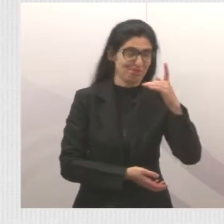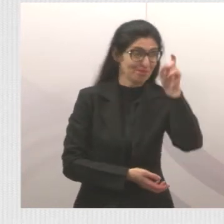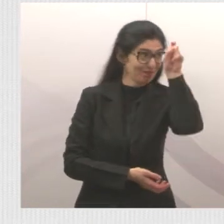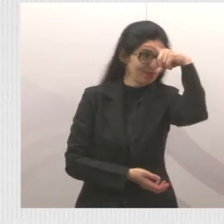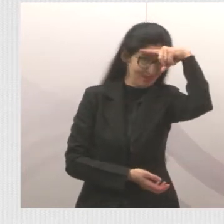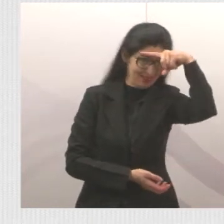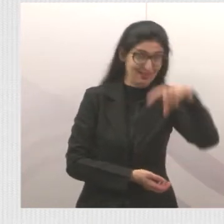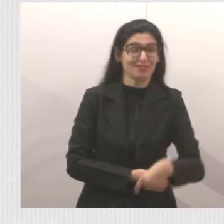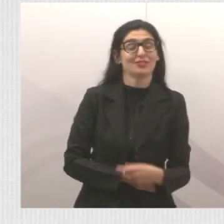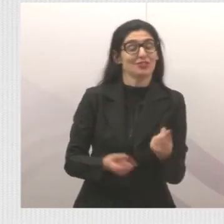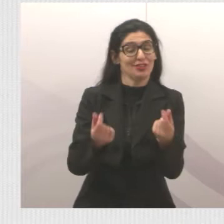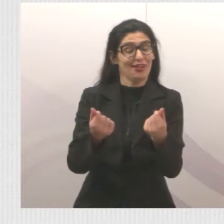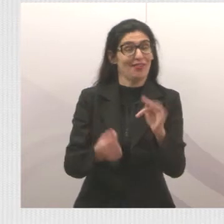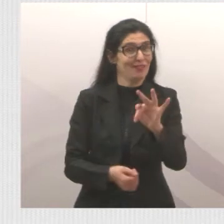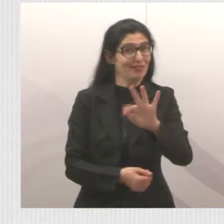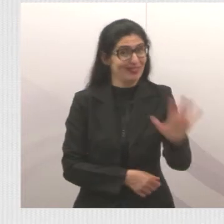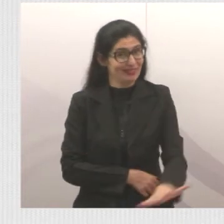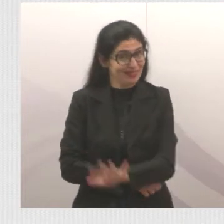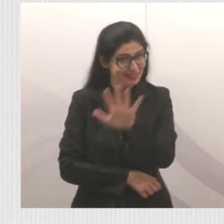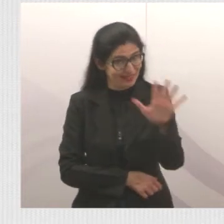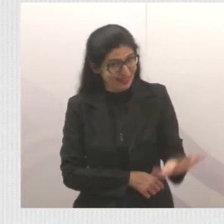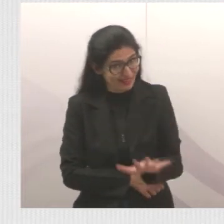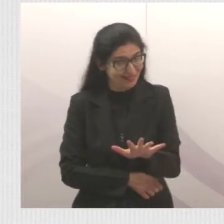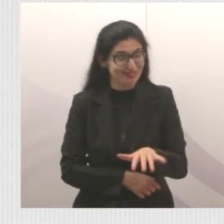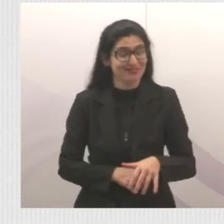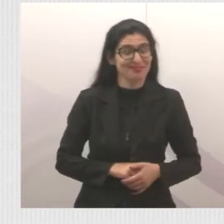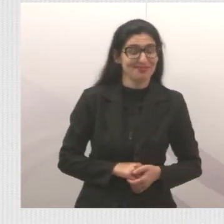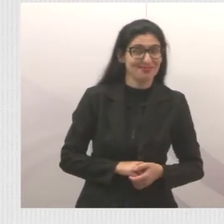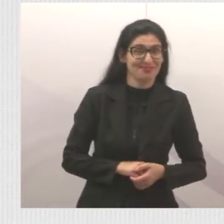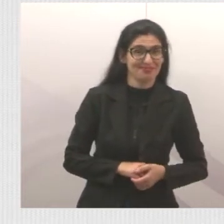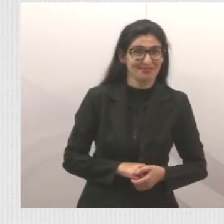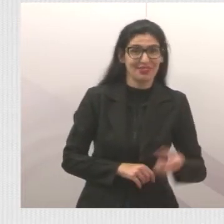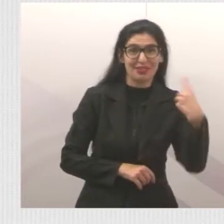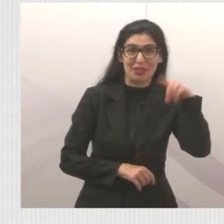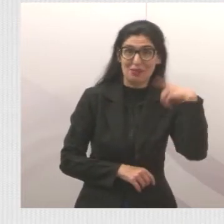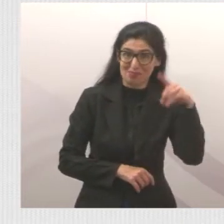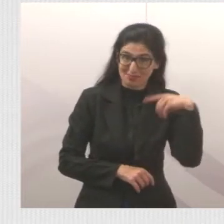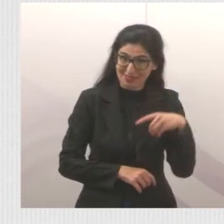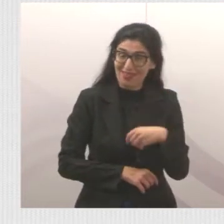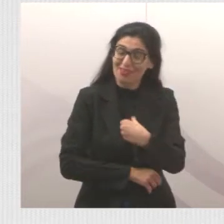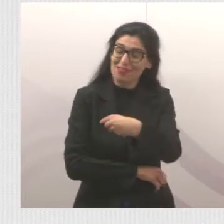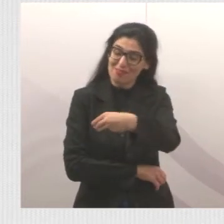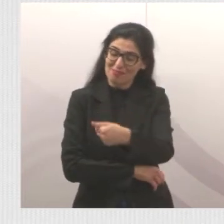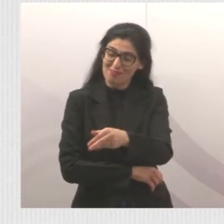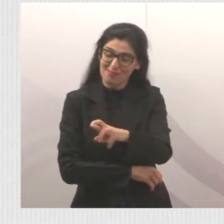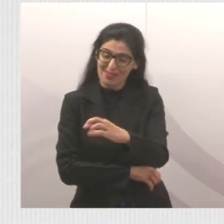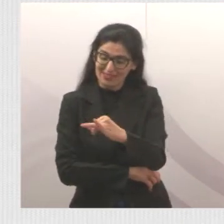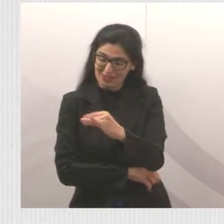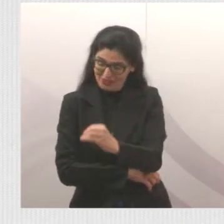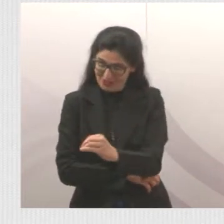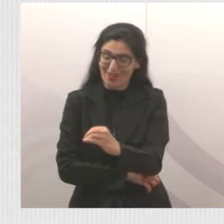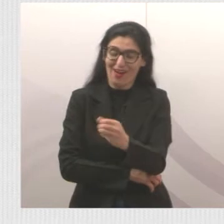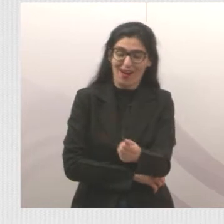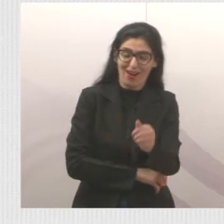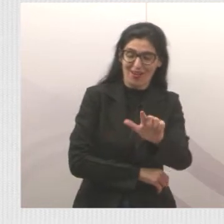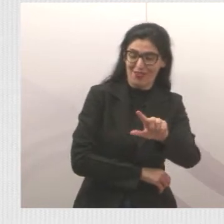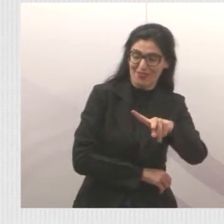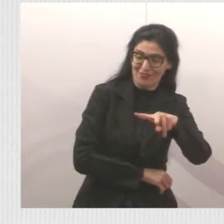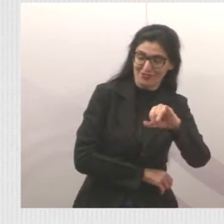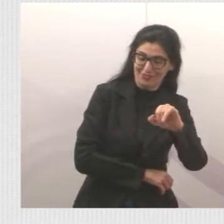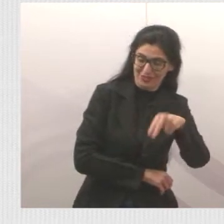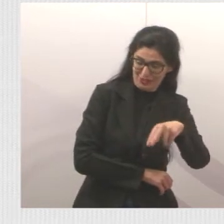Federal. enviado pelo deputado Márcio Vino. E aí,